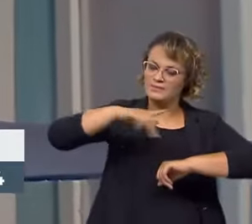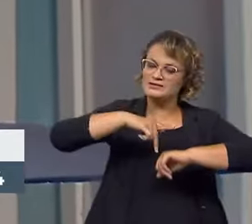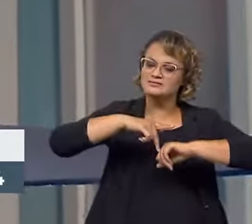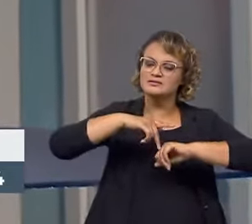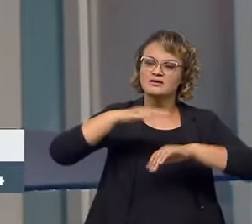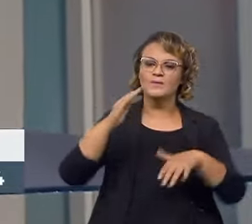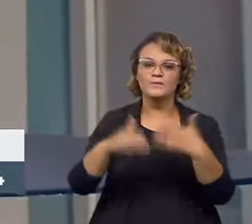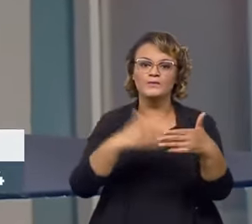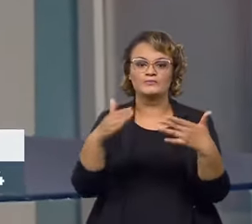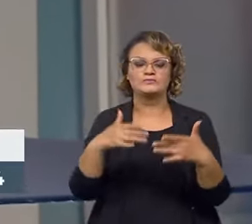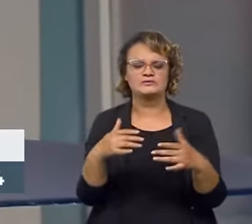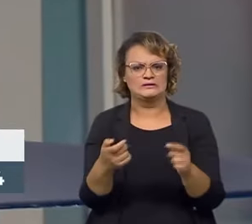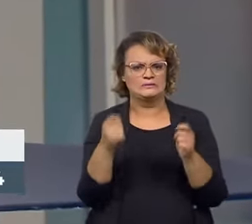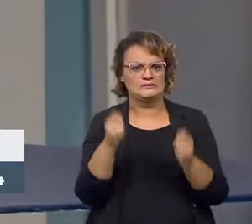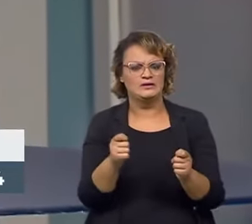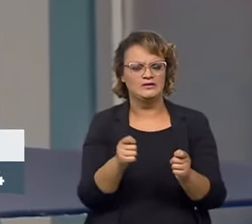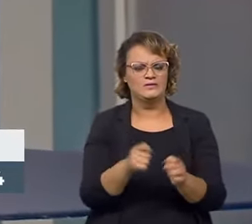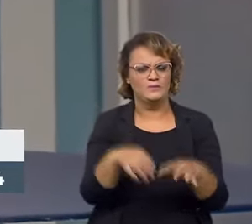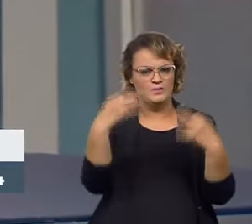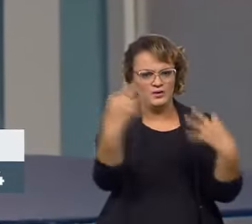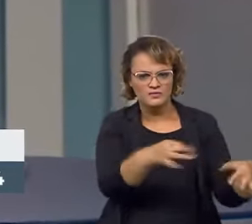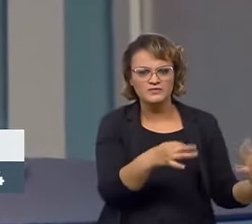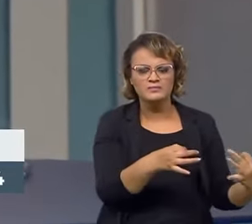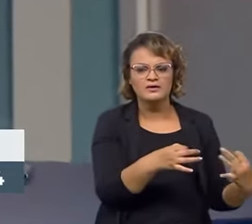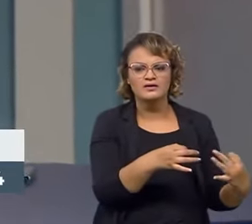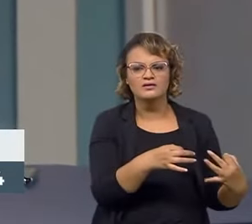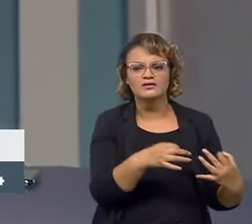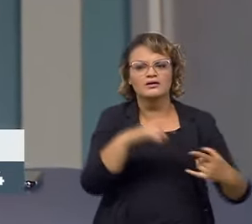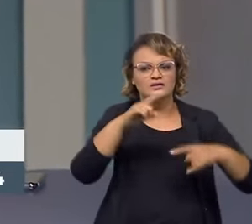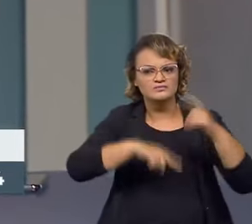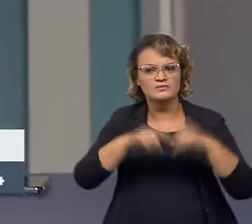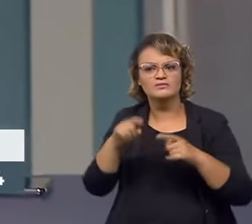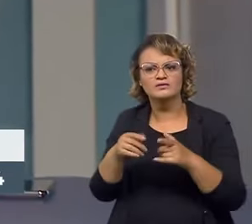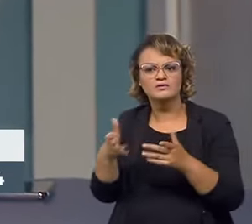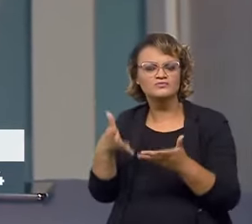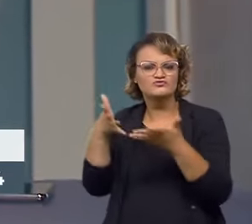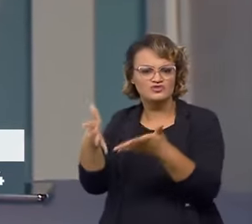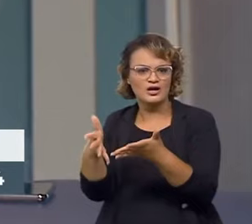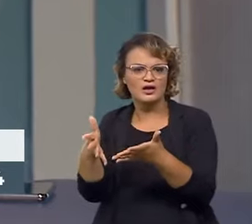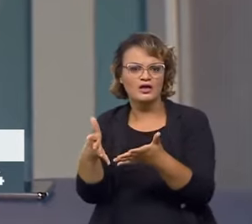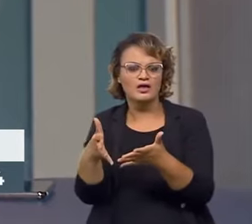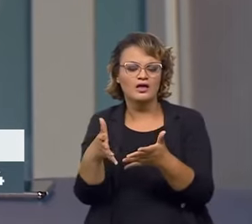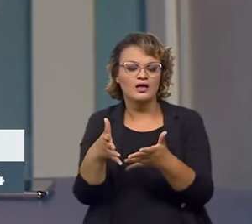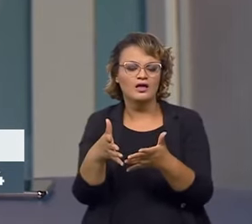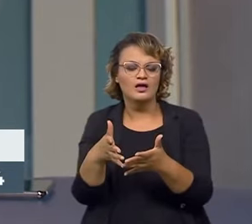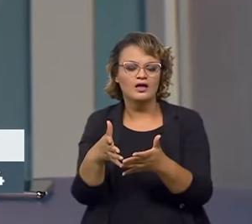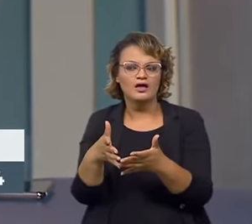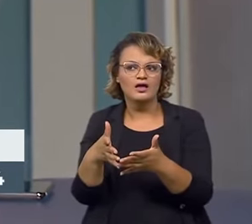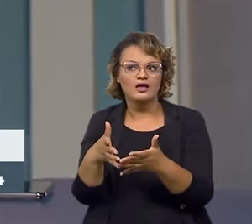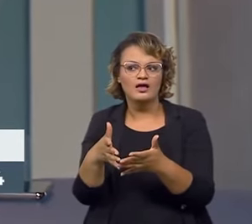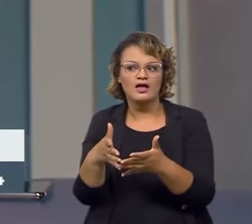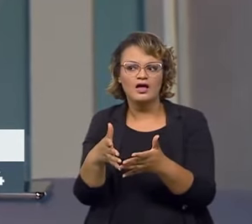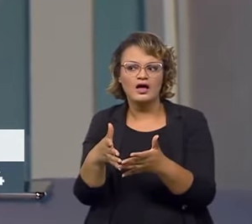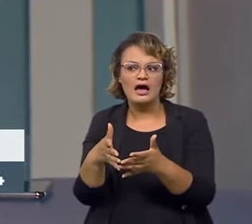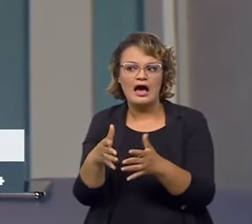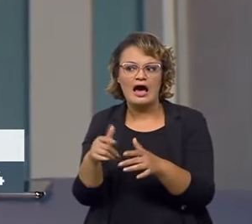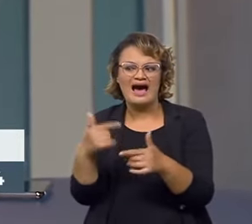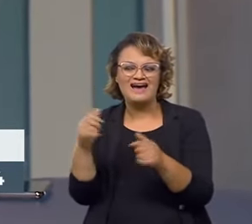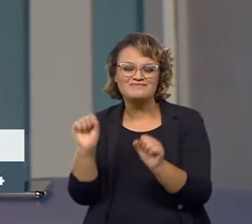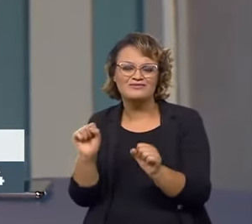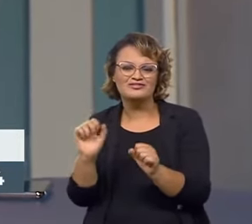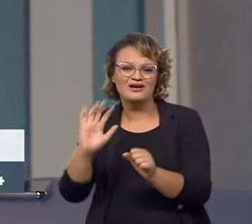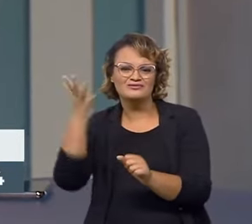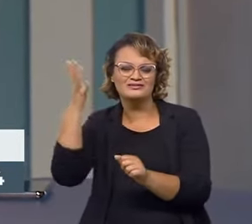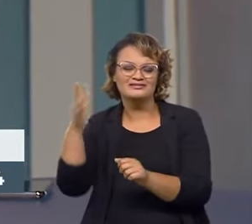processo robusto de certificação desses produtos que vão entrar, você abre a porta para que entrem produtos de